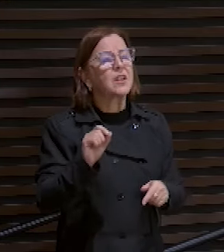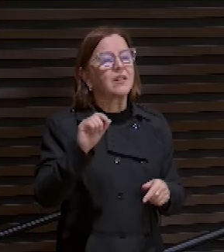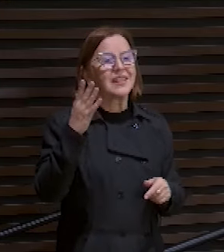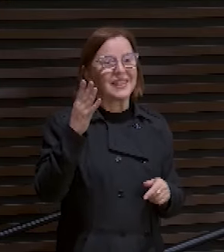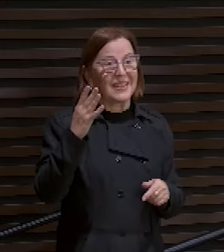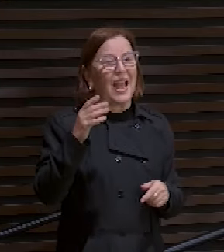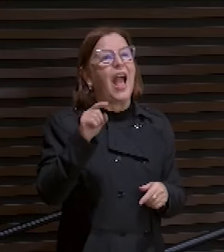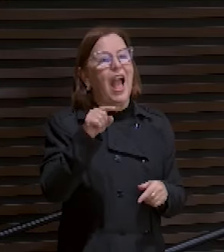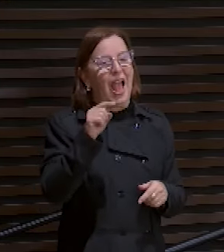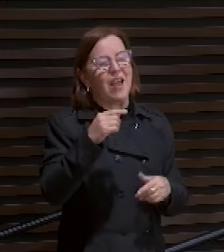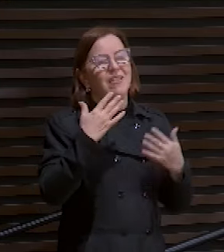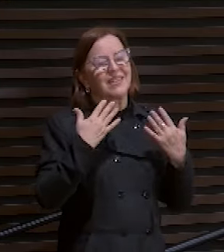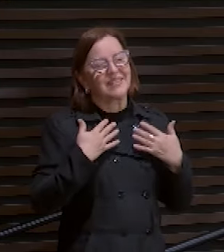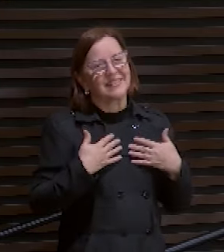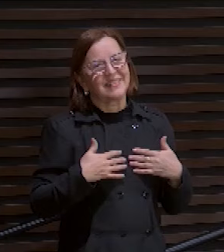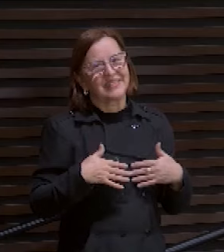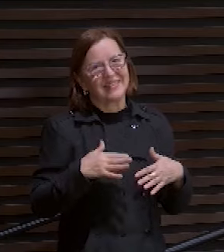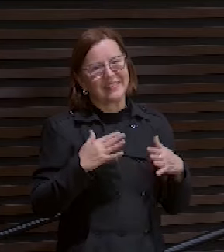você descansa.